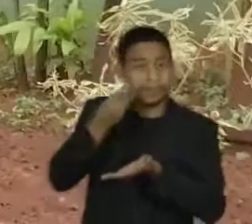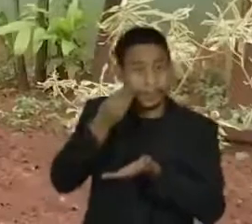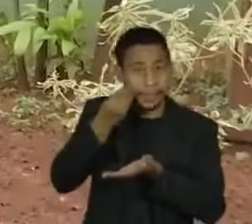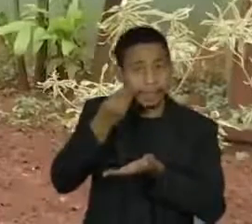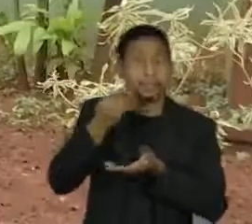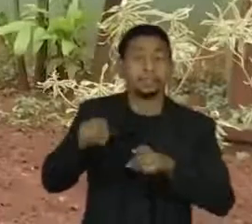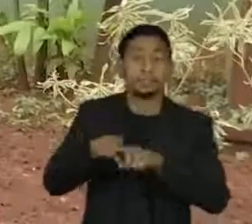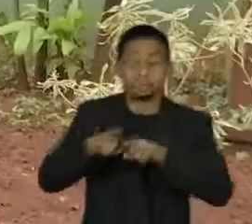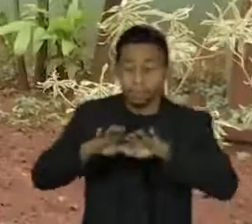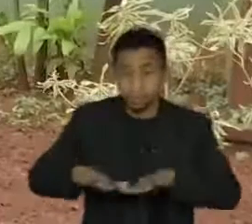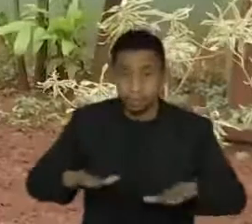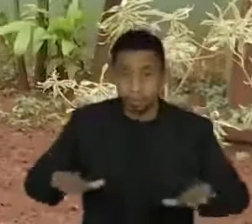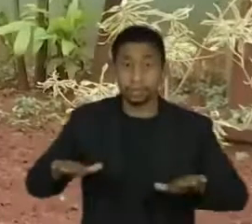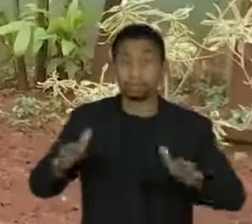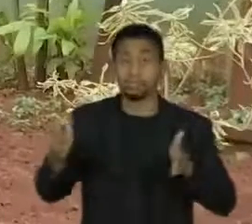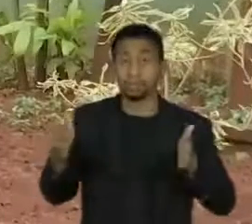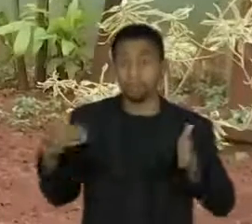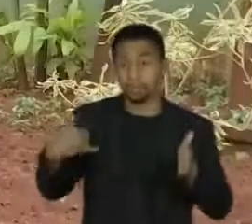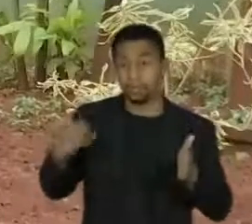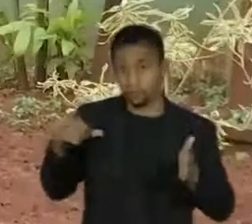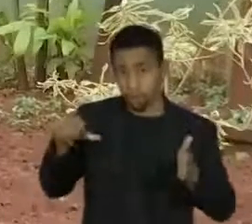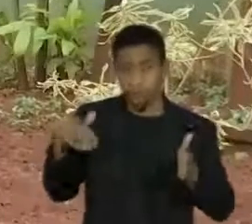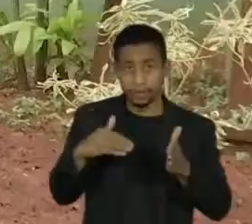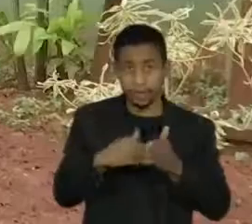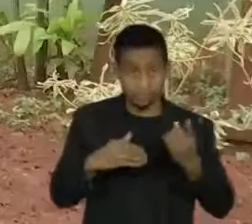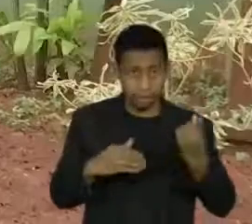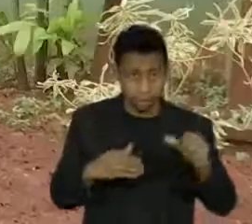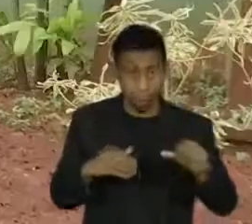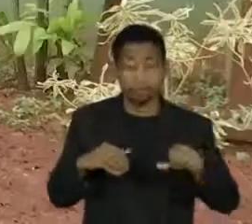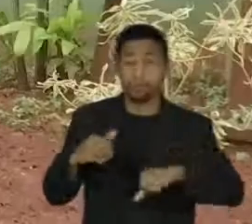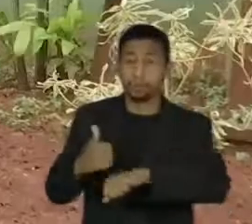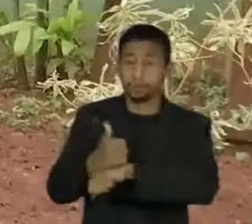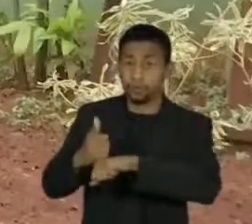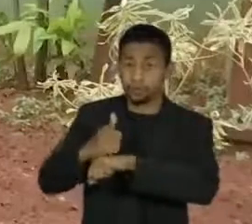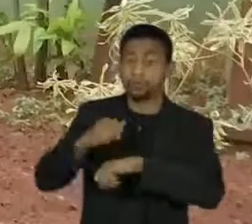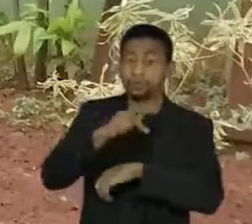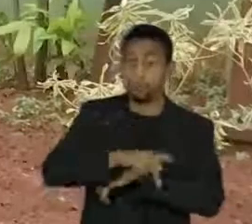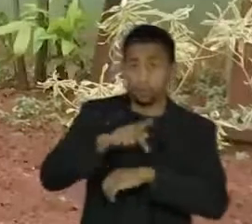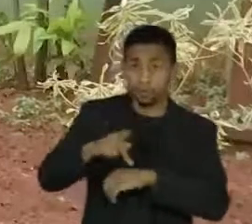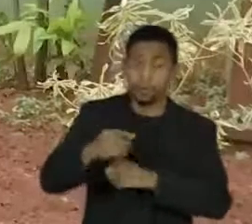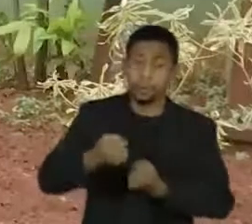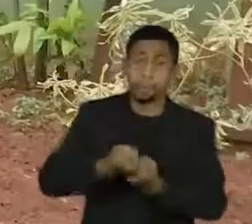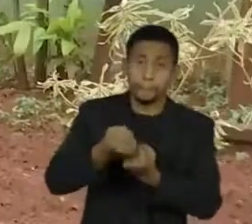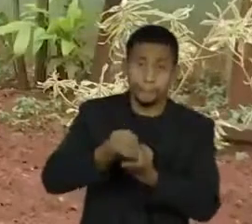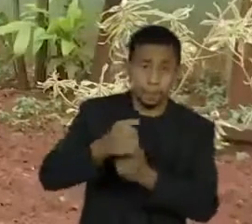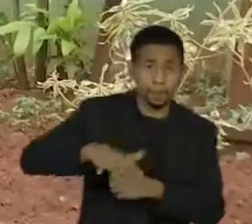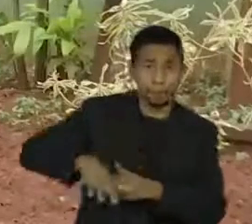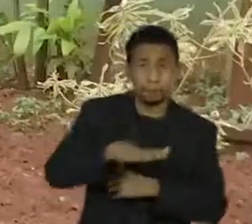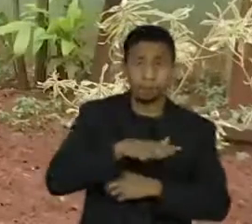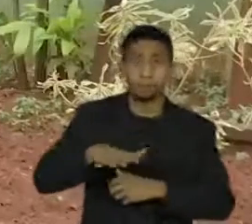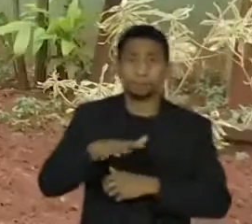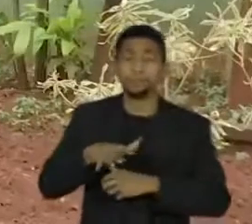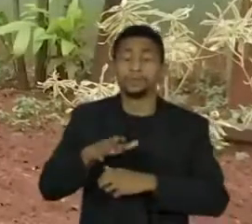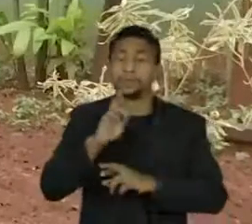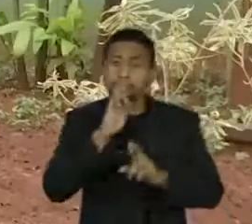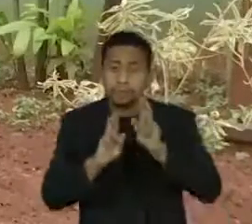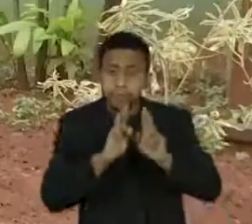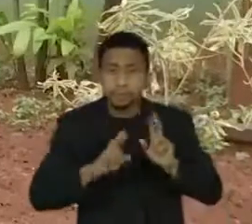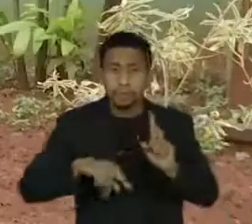alunos de 9 a 19 anos, professores e profissionais de apoio, a prevalência de resultados